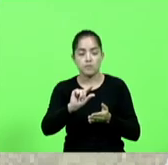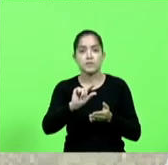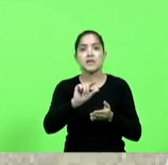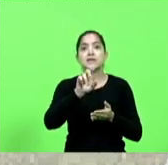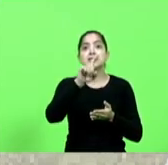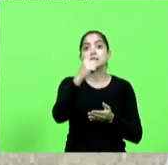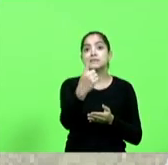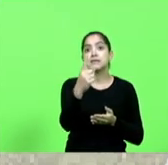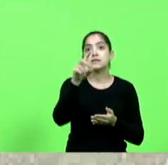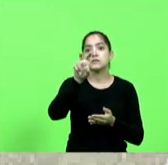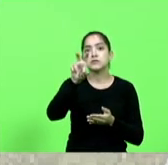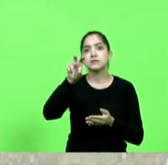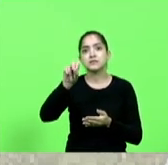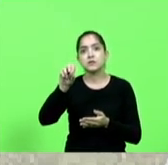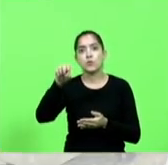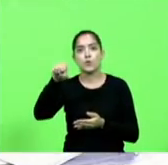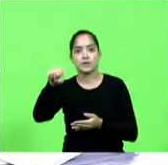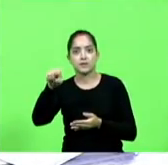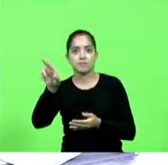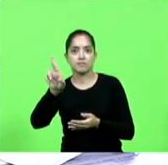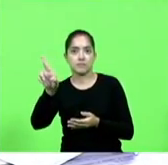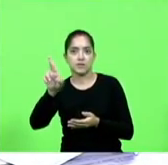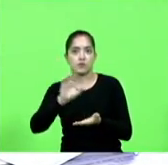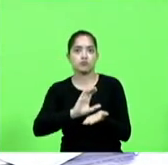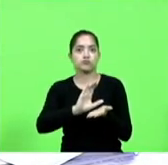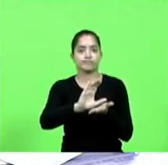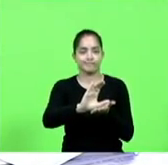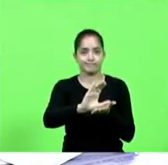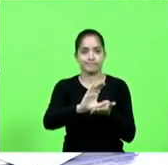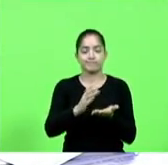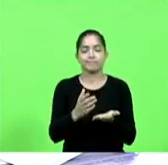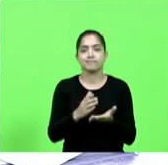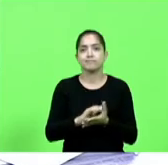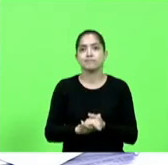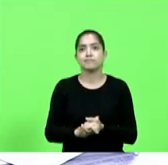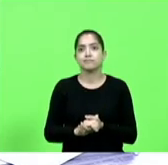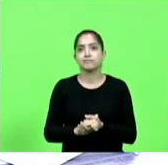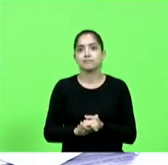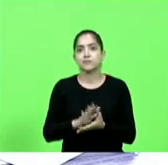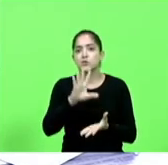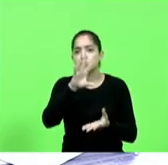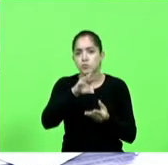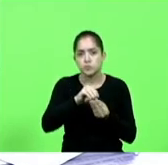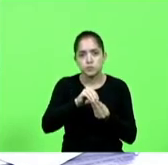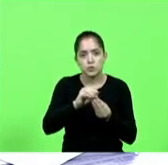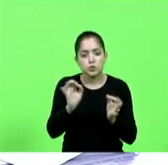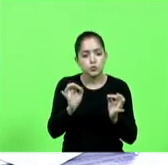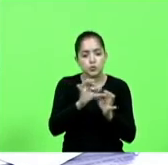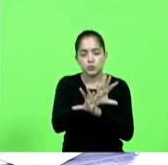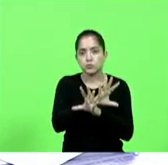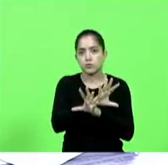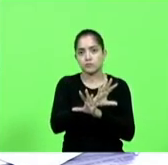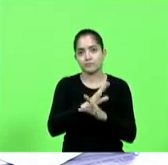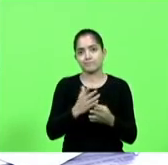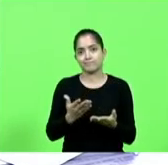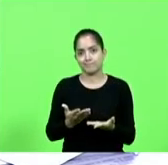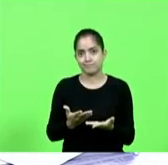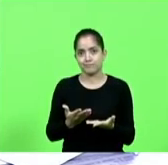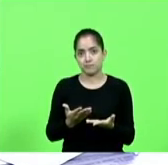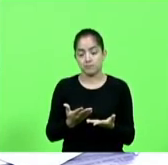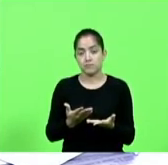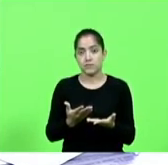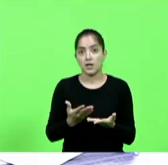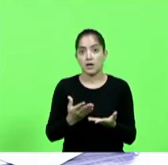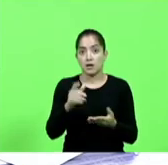150 mil. Ou seja, resumindo, está tudo pronto. A Murel, a